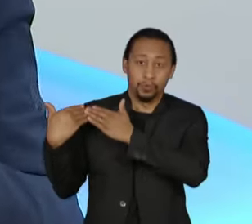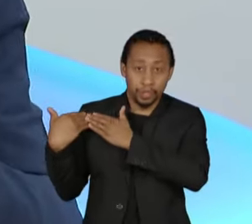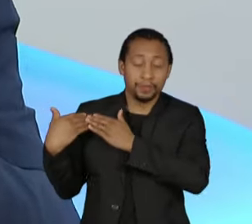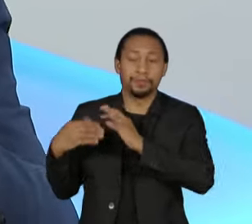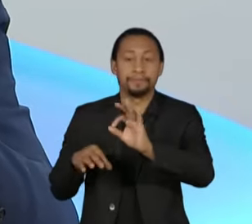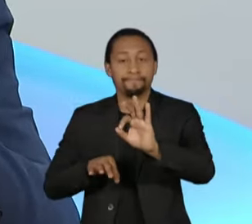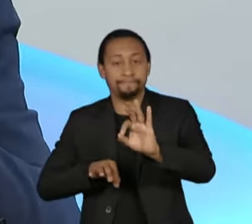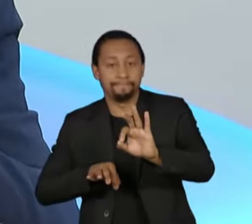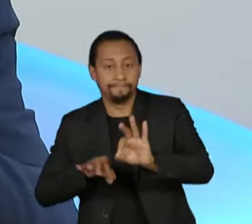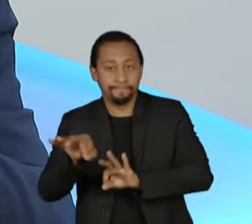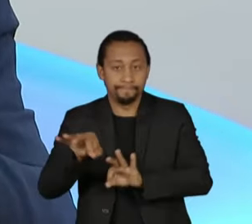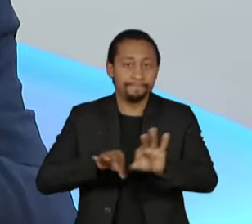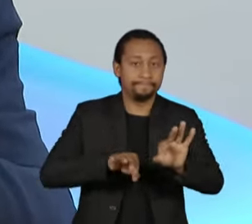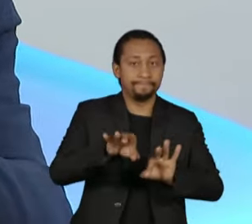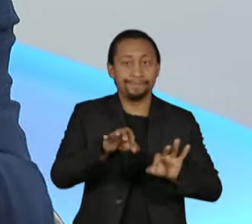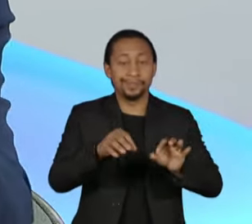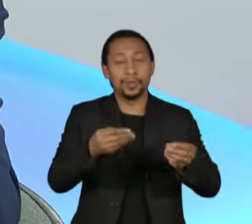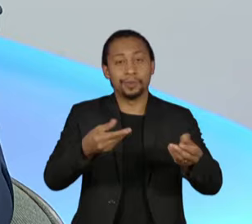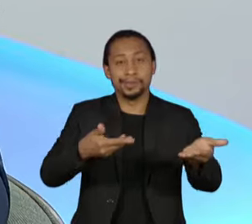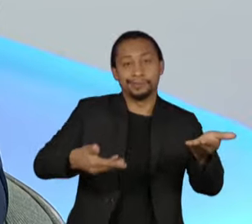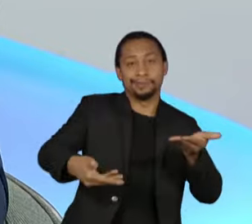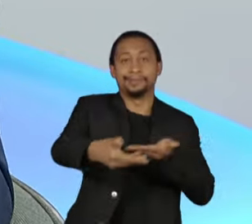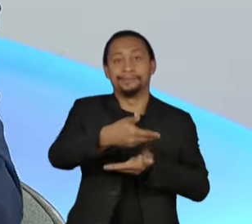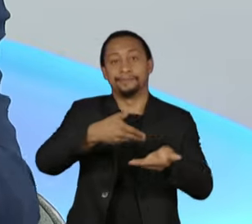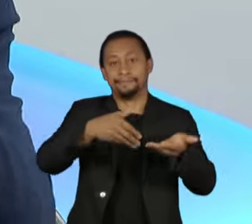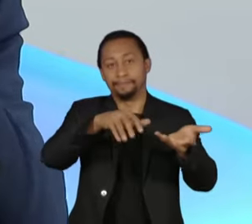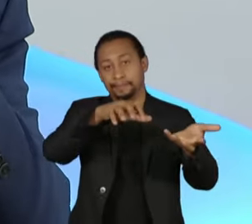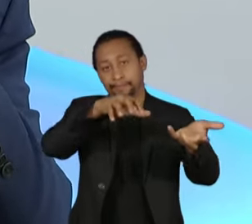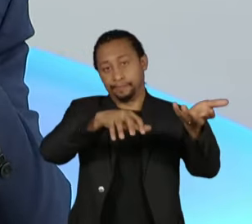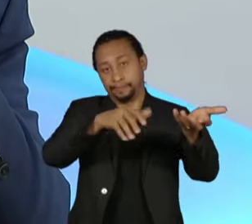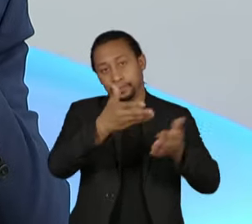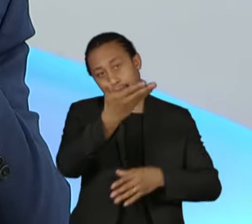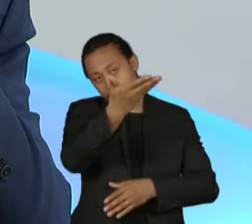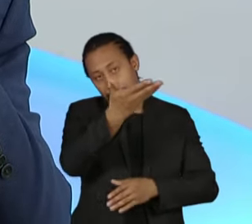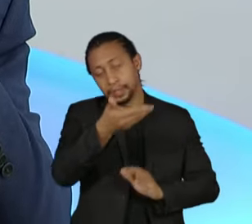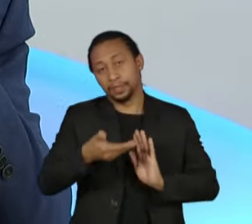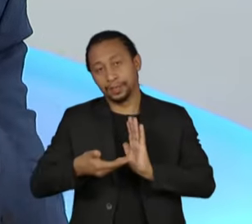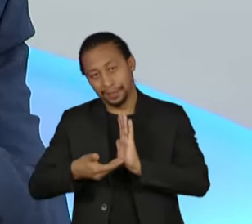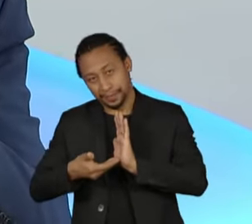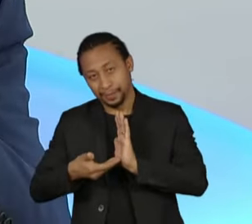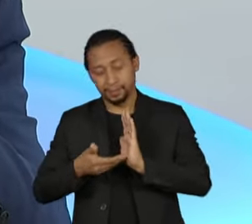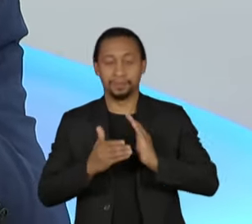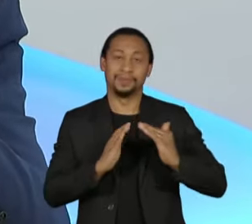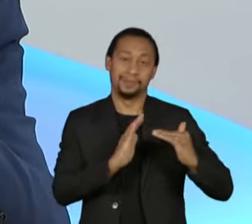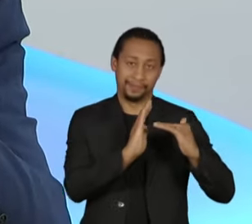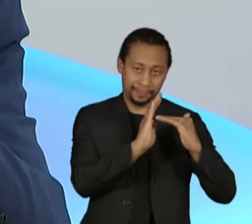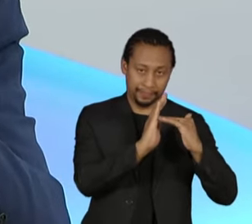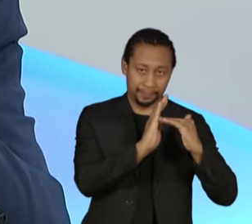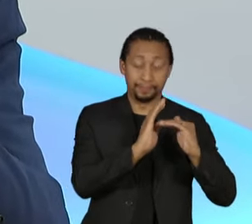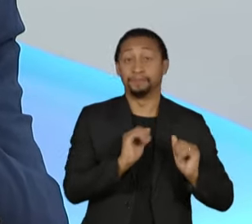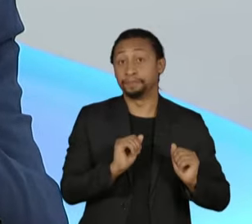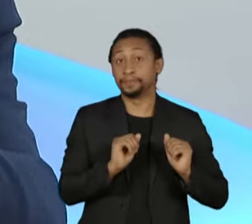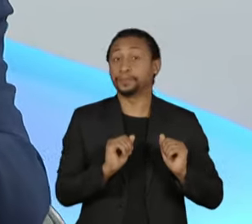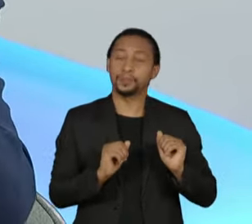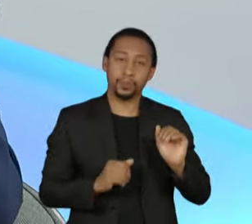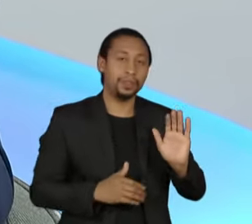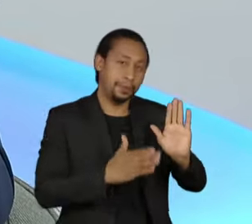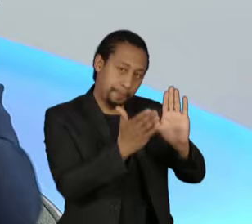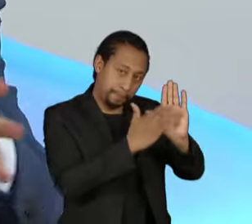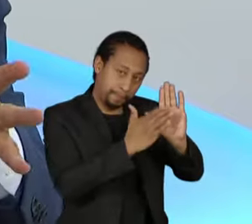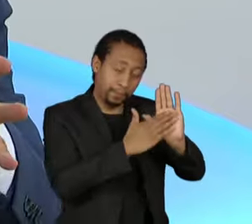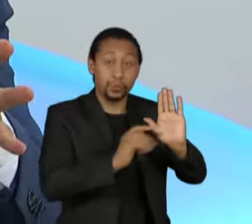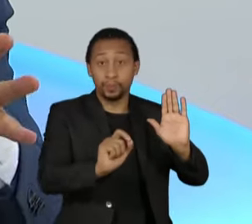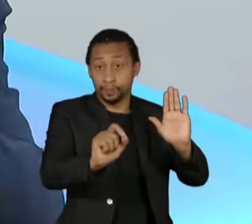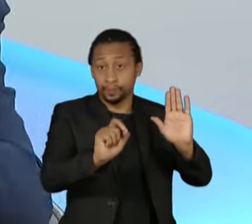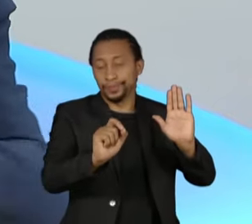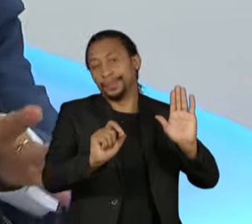entendimento com a Câmara e o Senado. De um lado, uma emenda constitucional, que aqui não